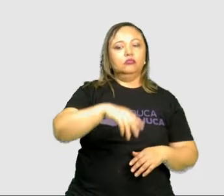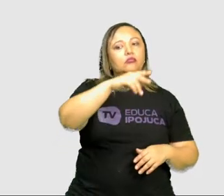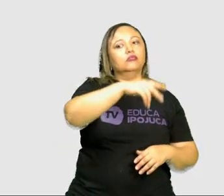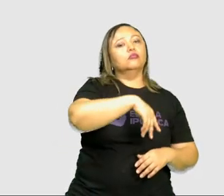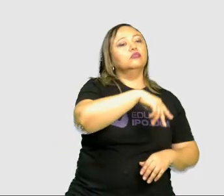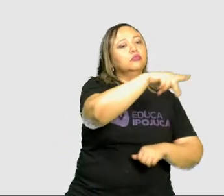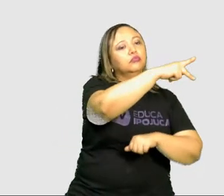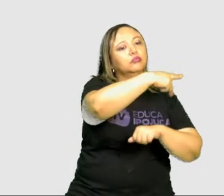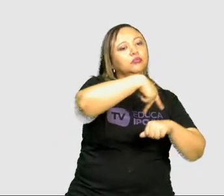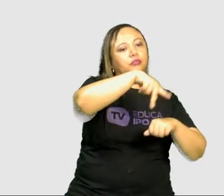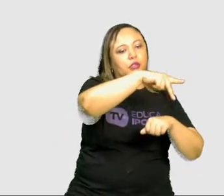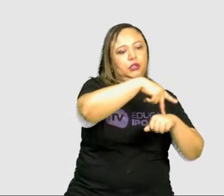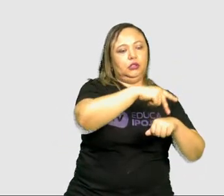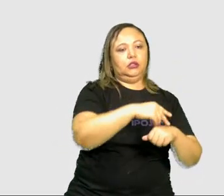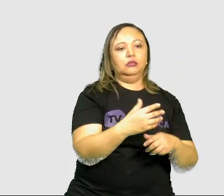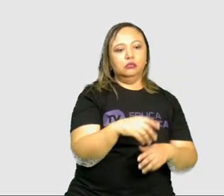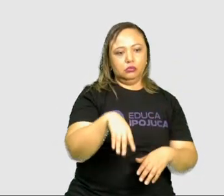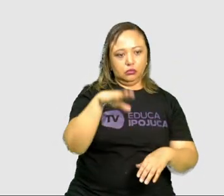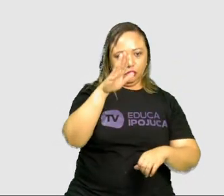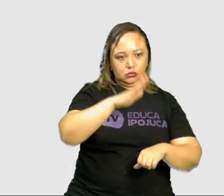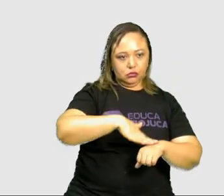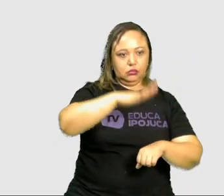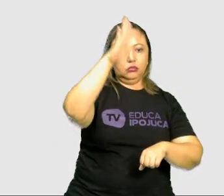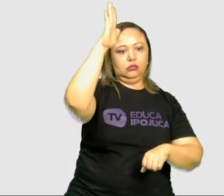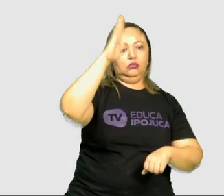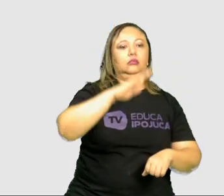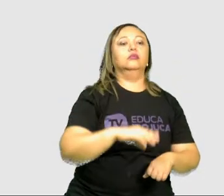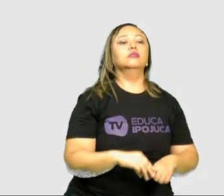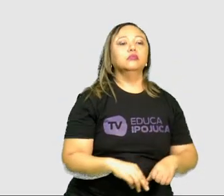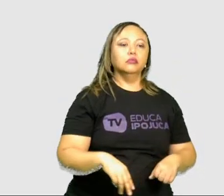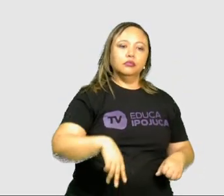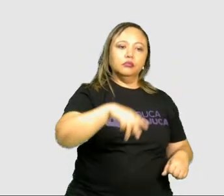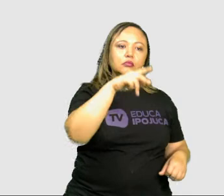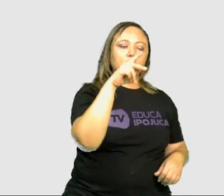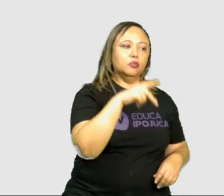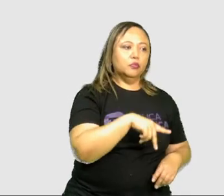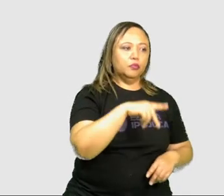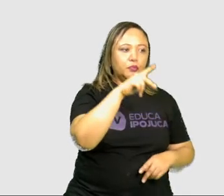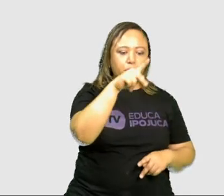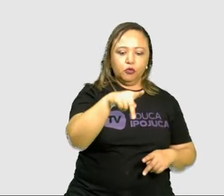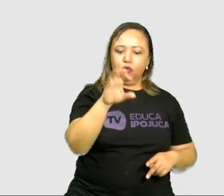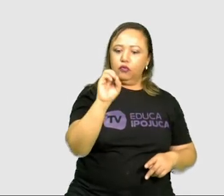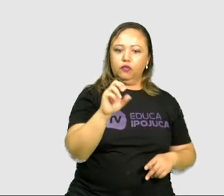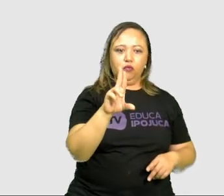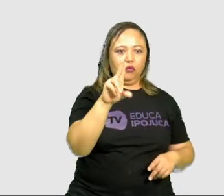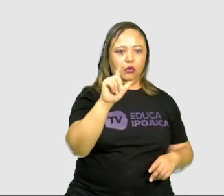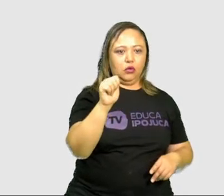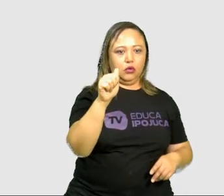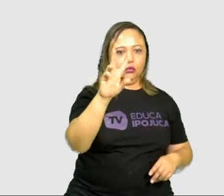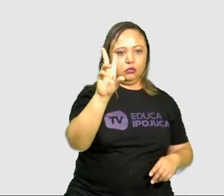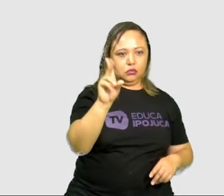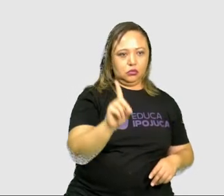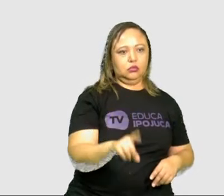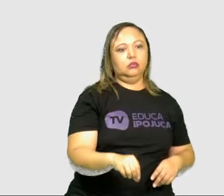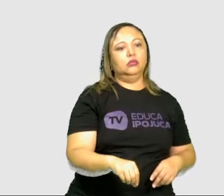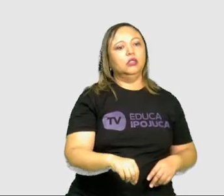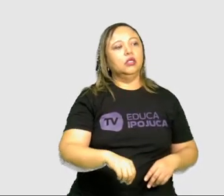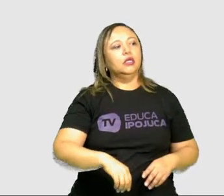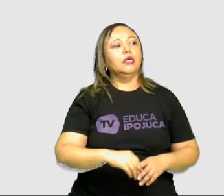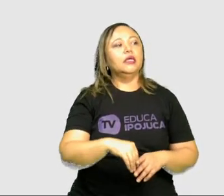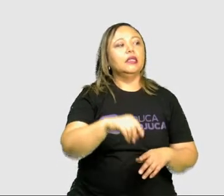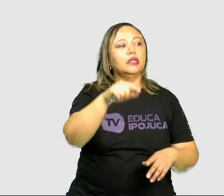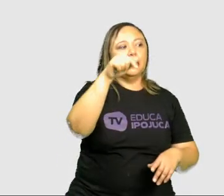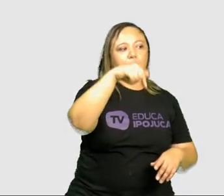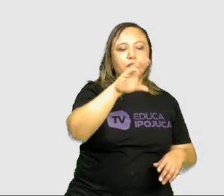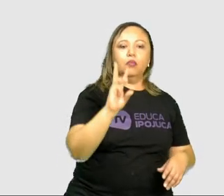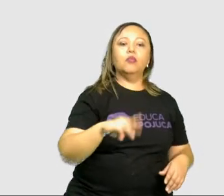mundo é Mônaco, com uma densidade demográfica de 26.152 habitantes